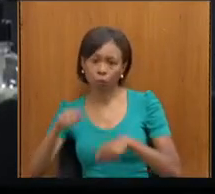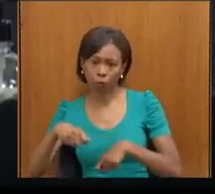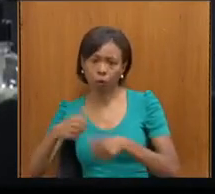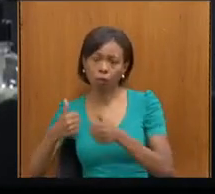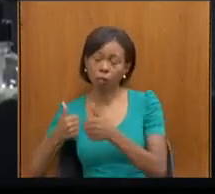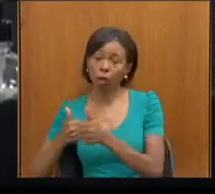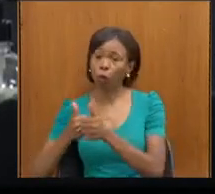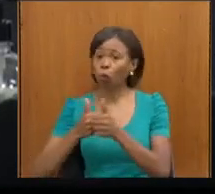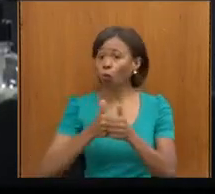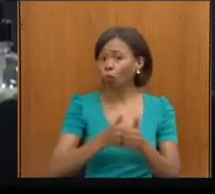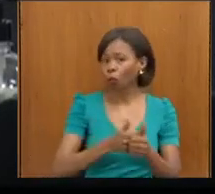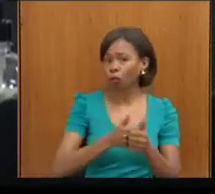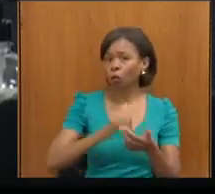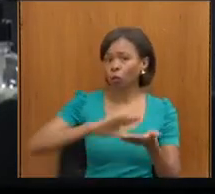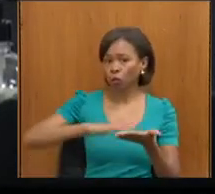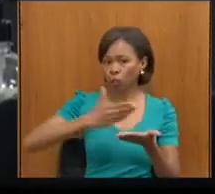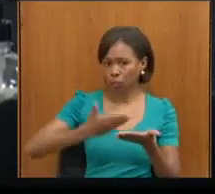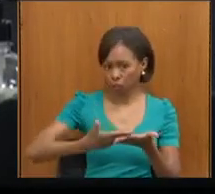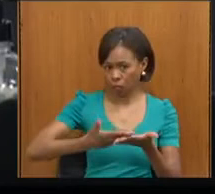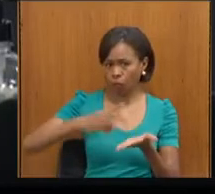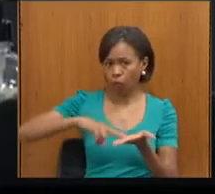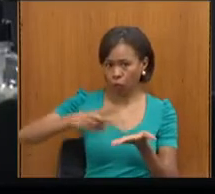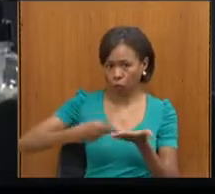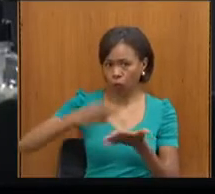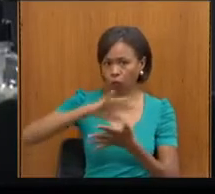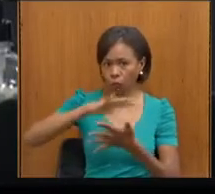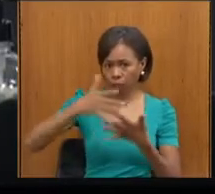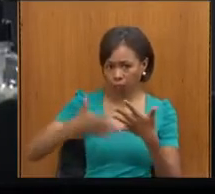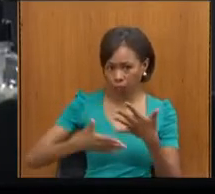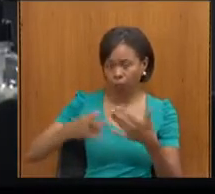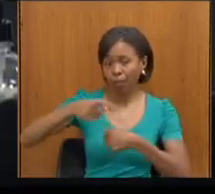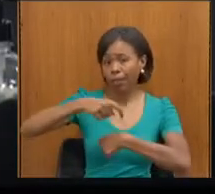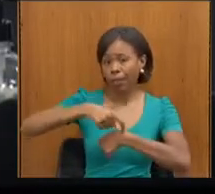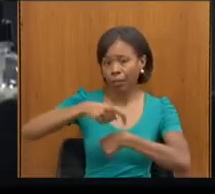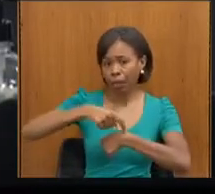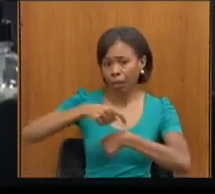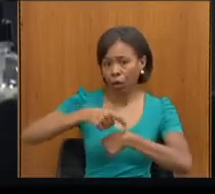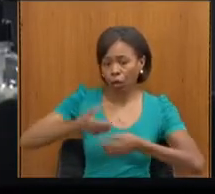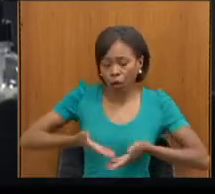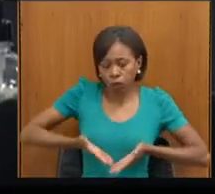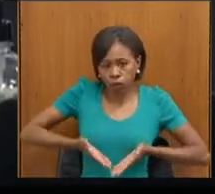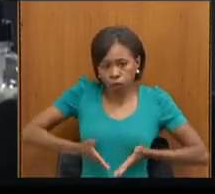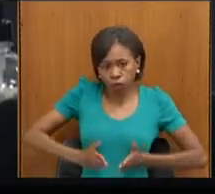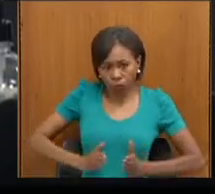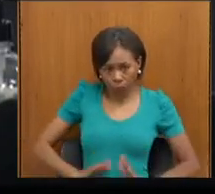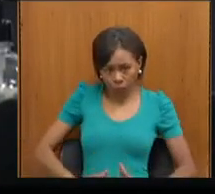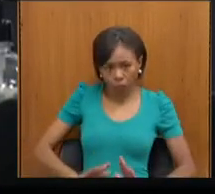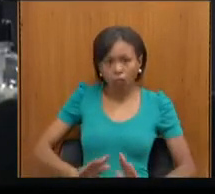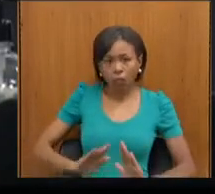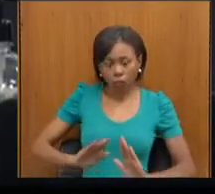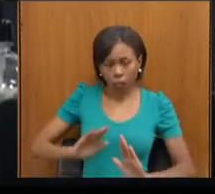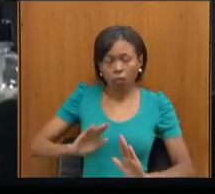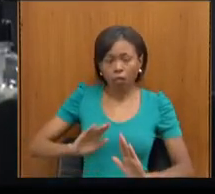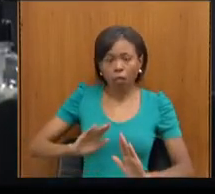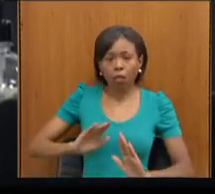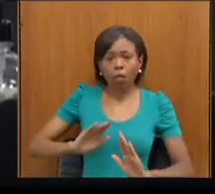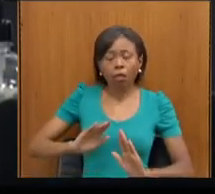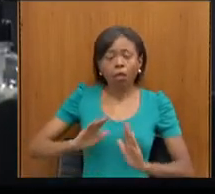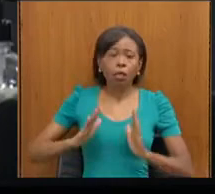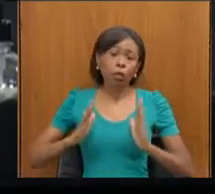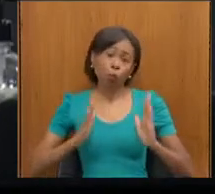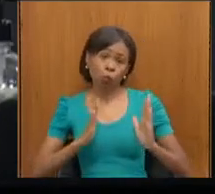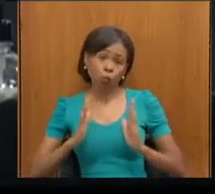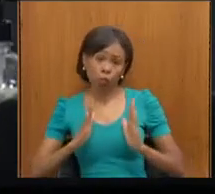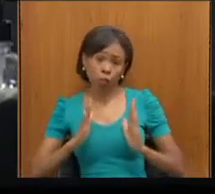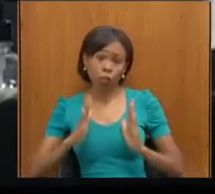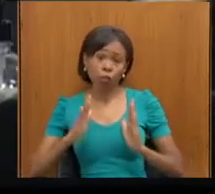ou tradutor de libras durante o parto e nos períodos pré-parto e pós-parto nos estabelecimentos de